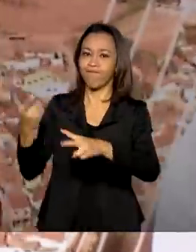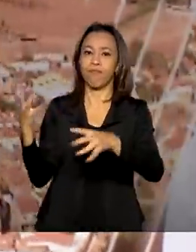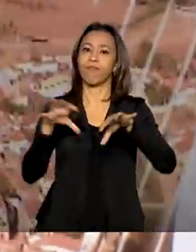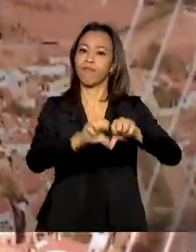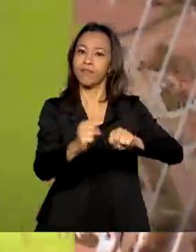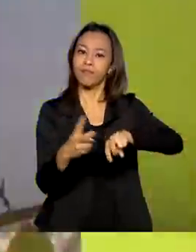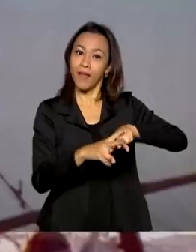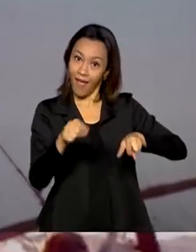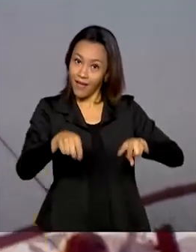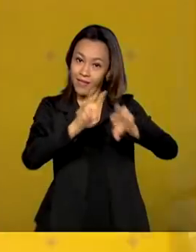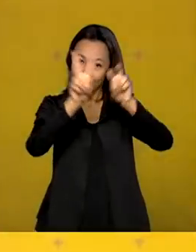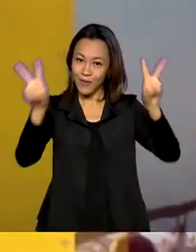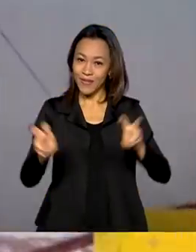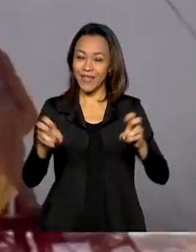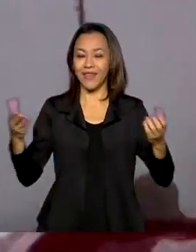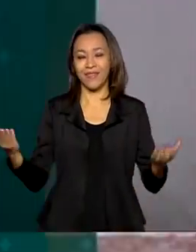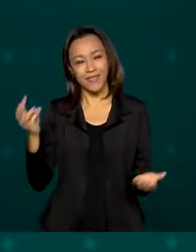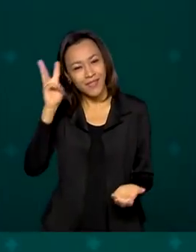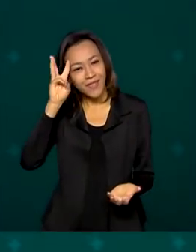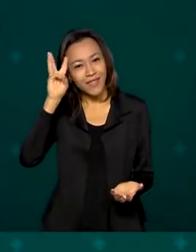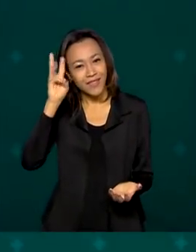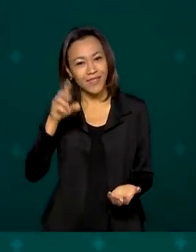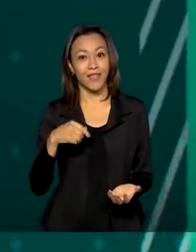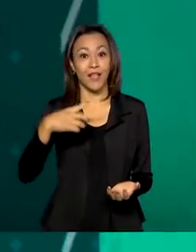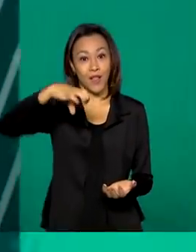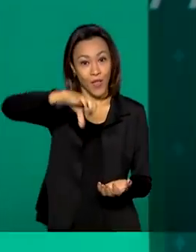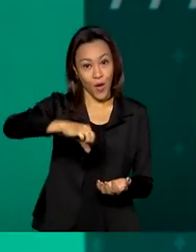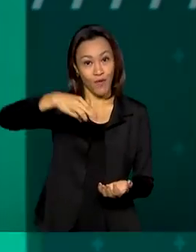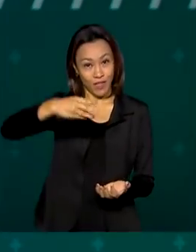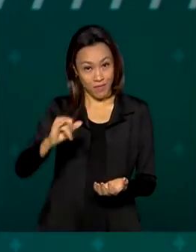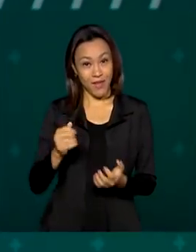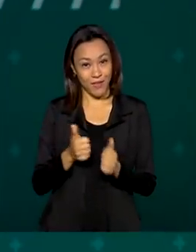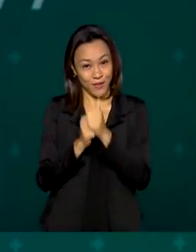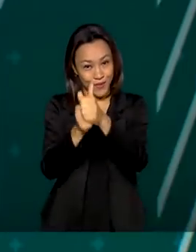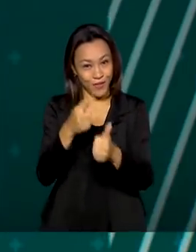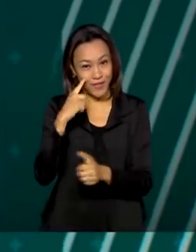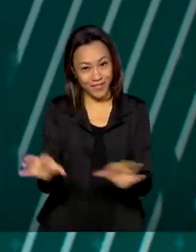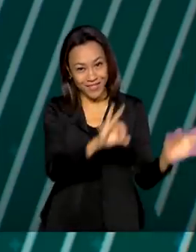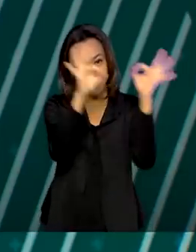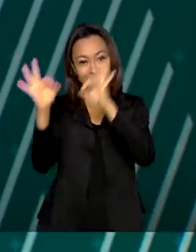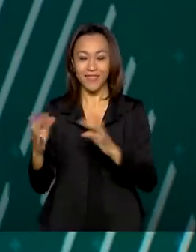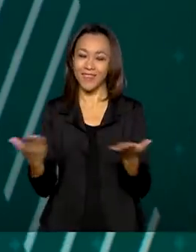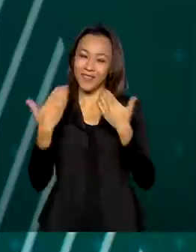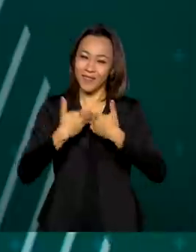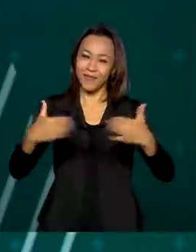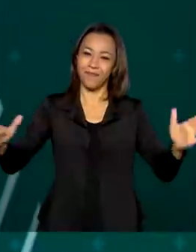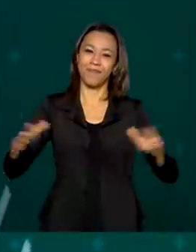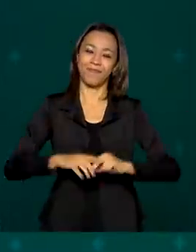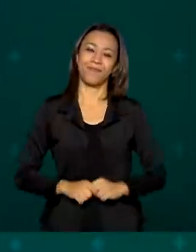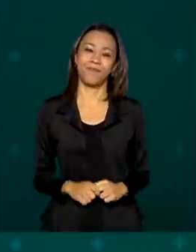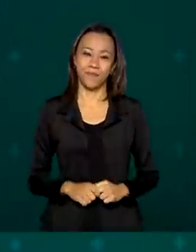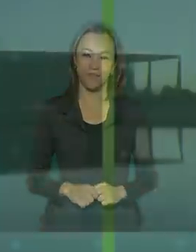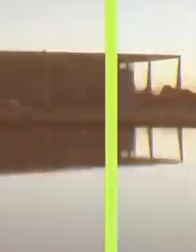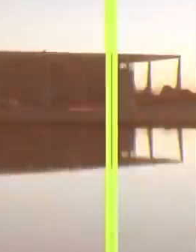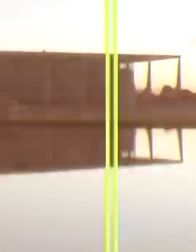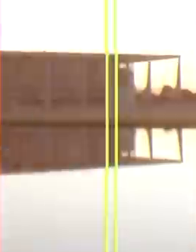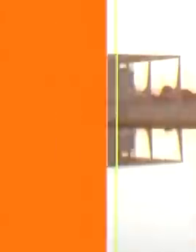Esses são os destaques desta terça-feira, 9 de março. Fique com a gente. O Brasil em Dia já está no ar.